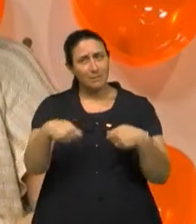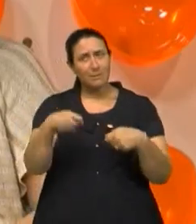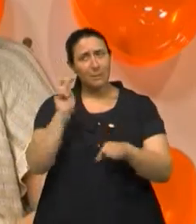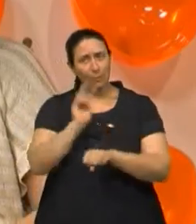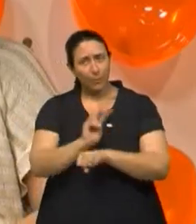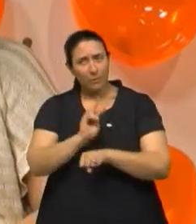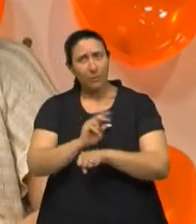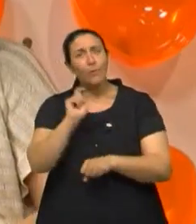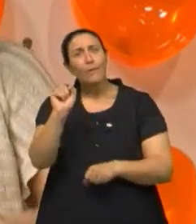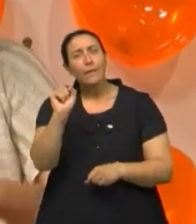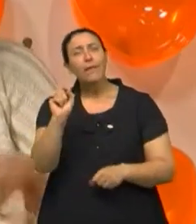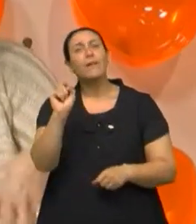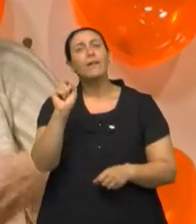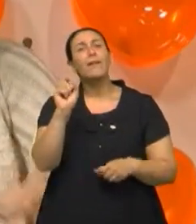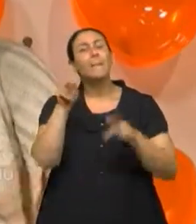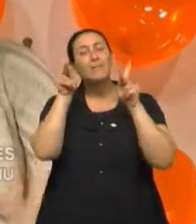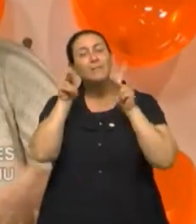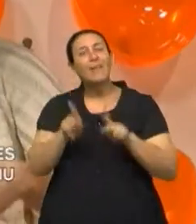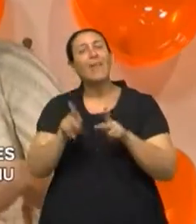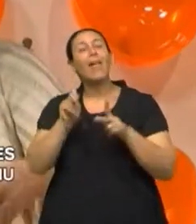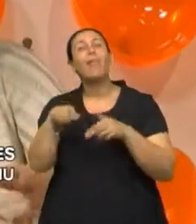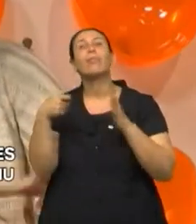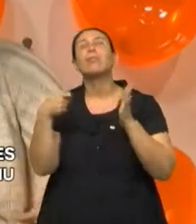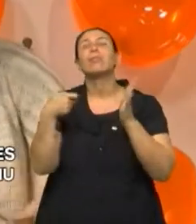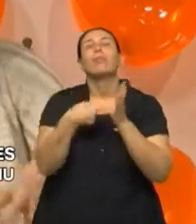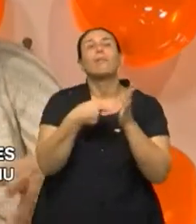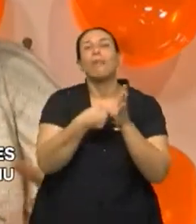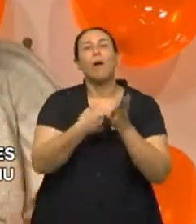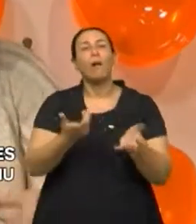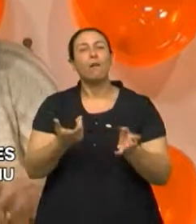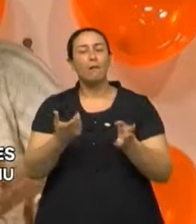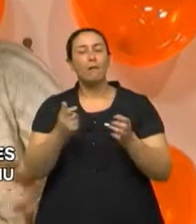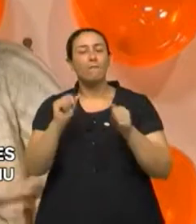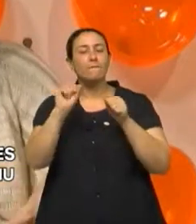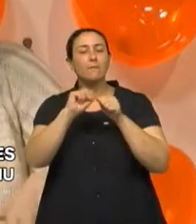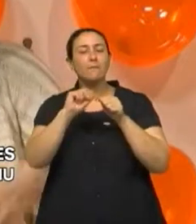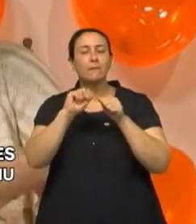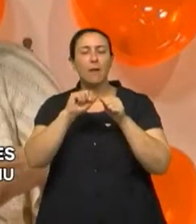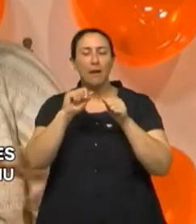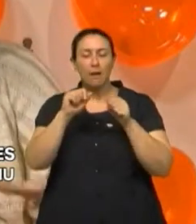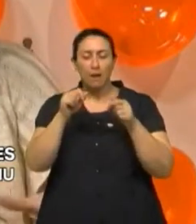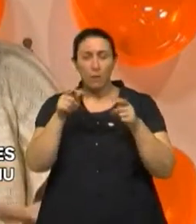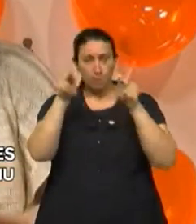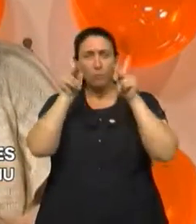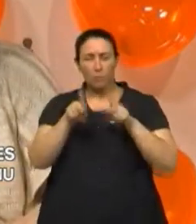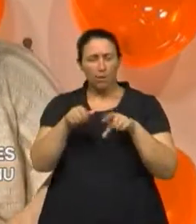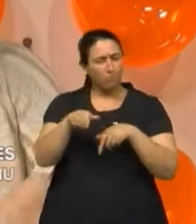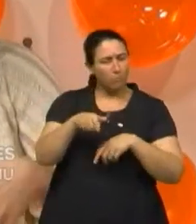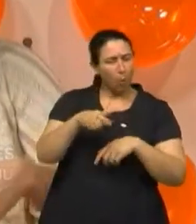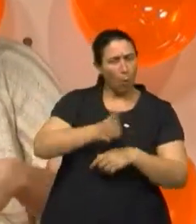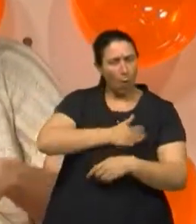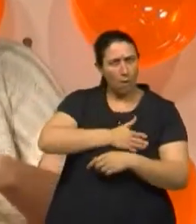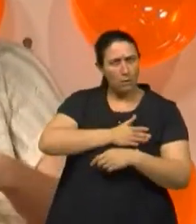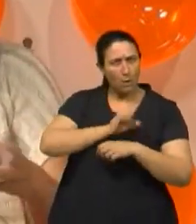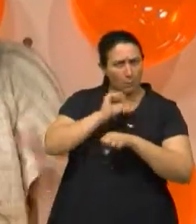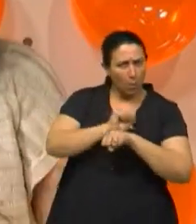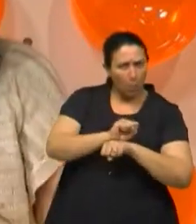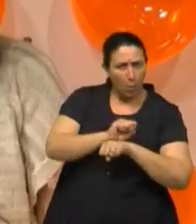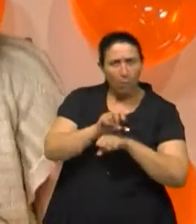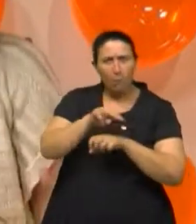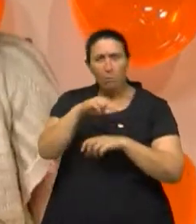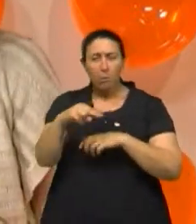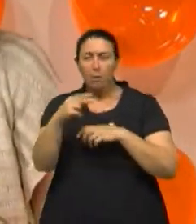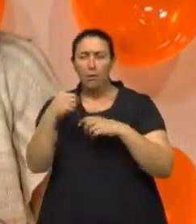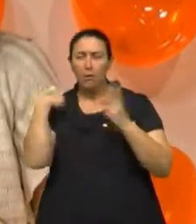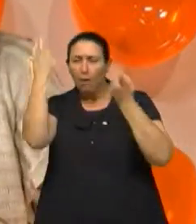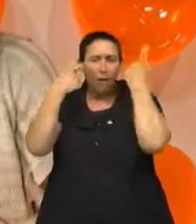não fazer é tentar agir e fazer algum movimento com essa pessoa que está numa possível parada cardíaca, porque entra em